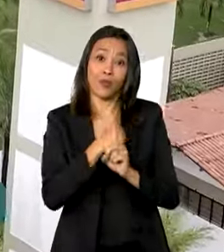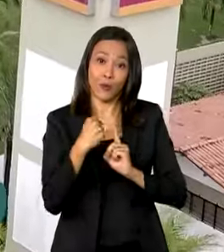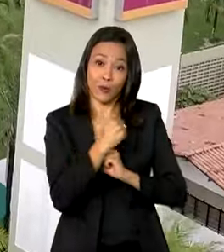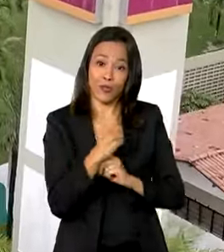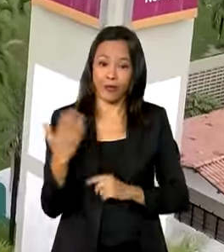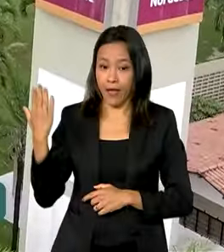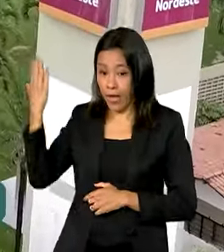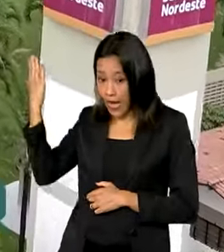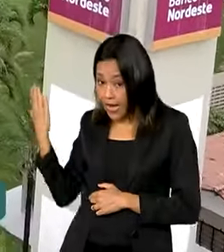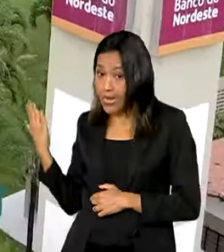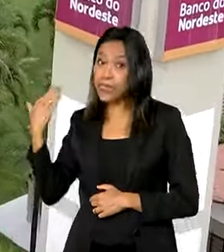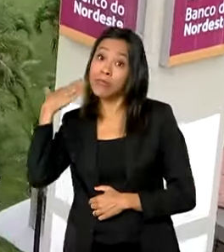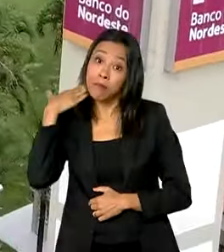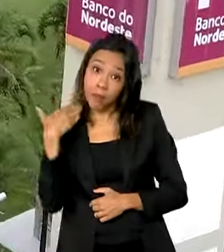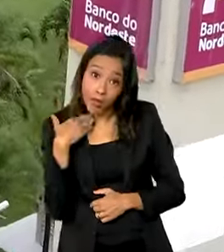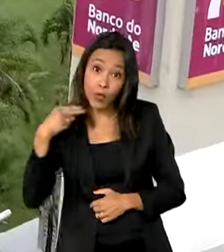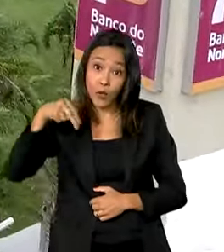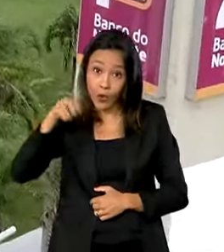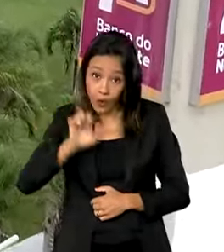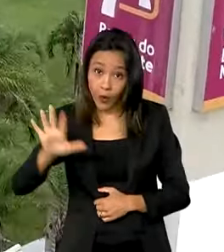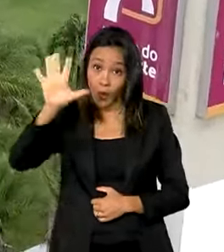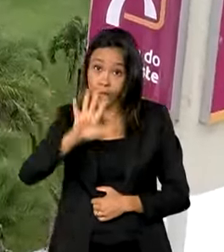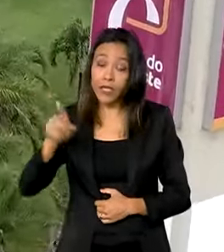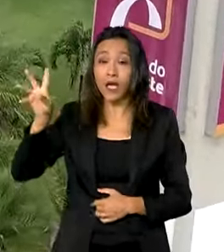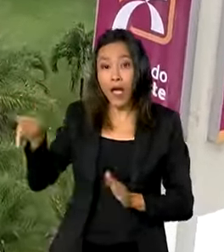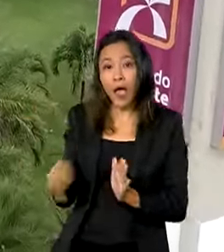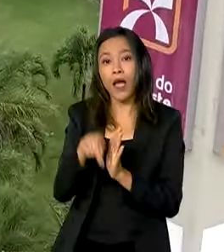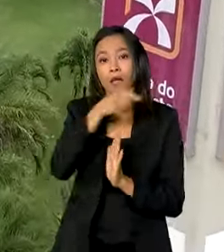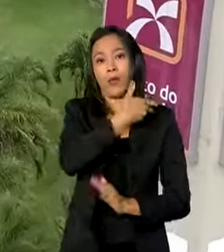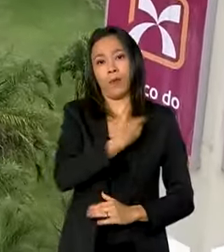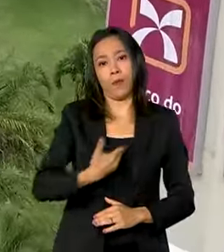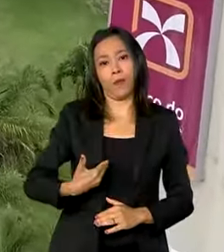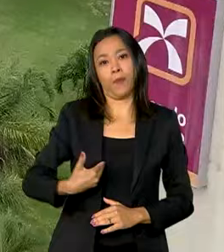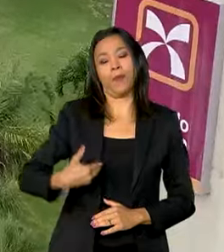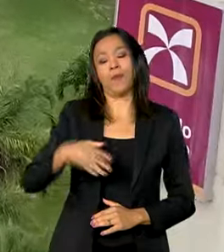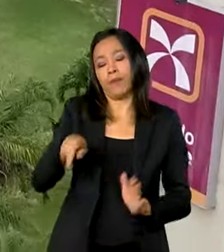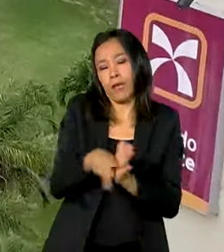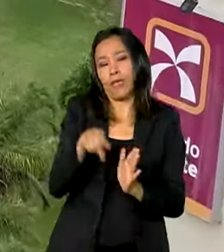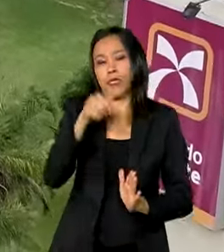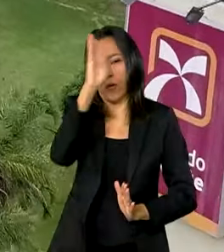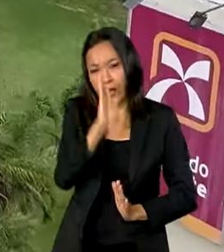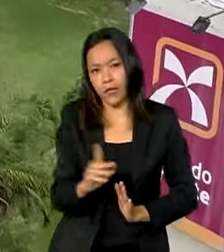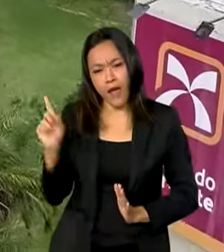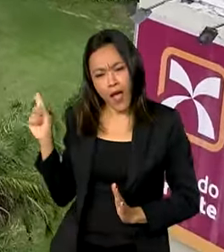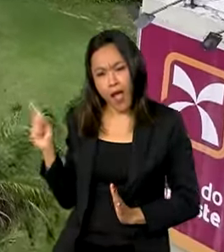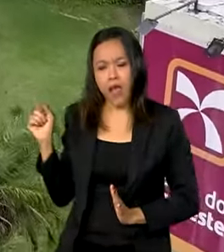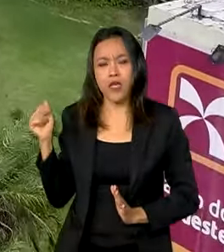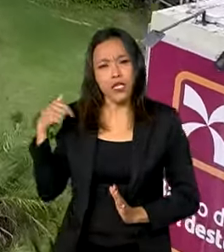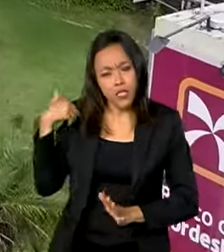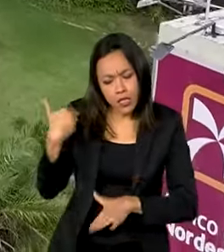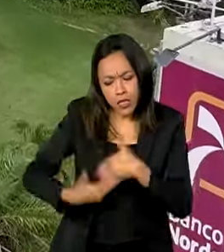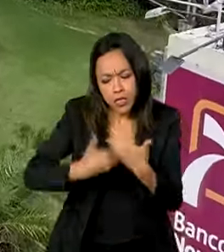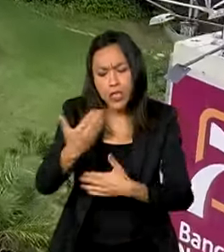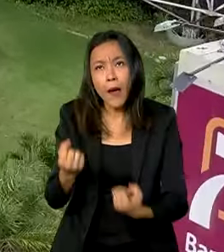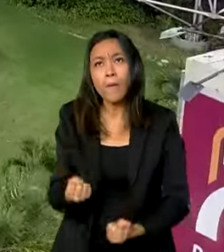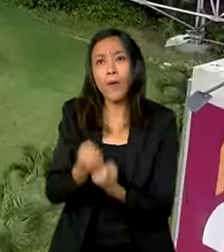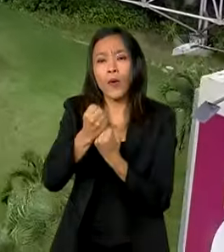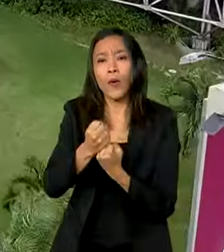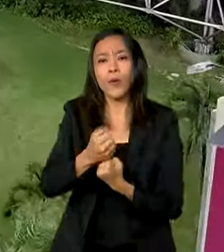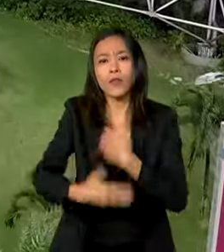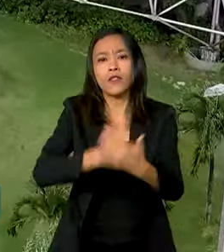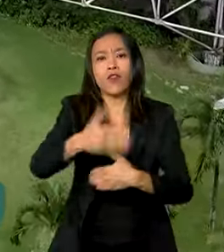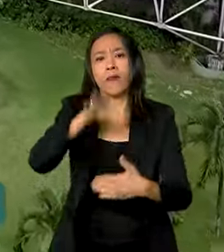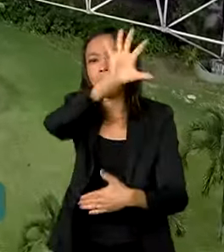é um dos bancos públicos brasileiros, a maior instituição financeira de desenvolvimento regional da